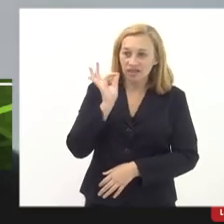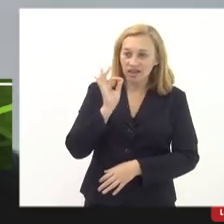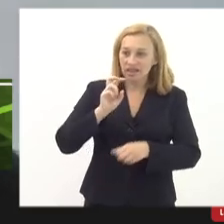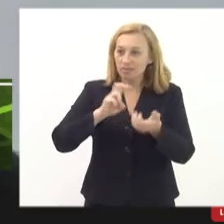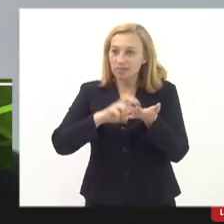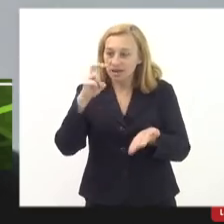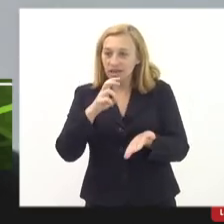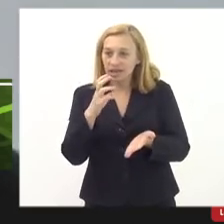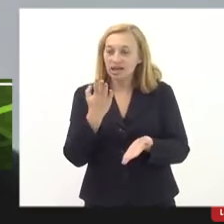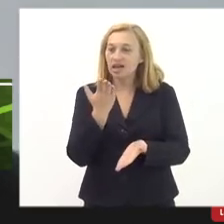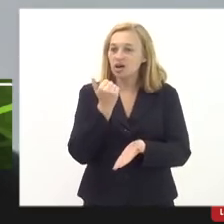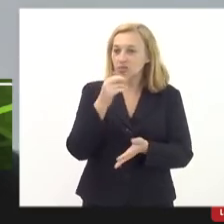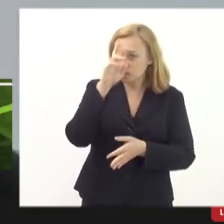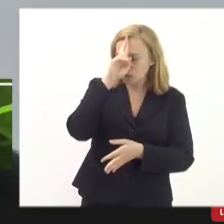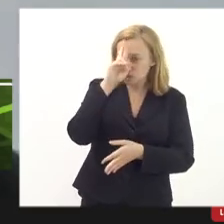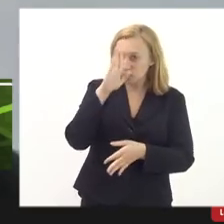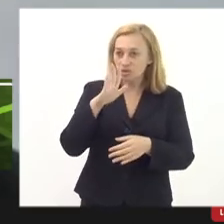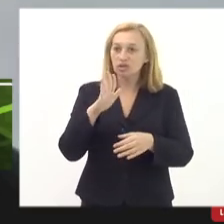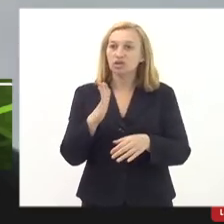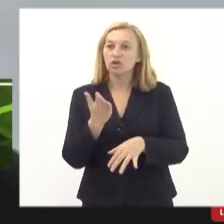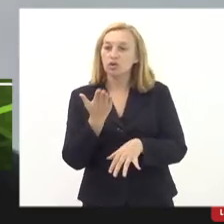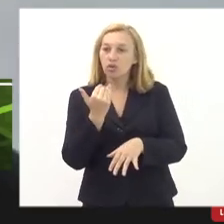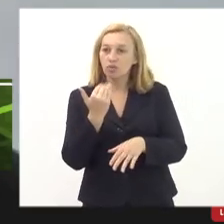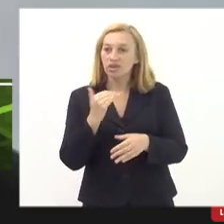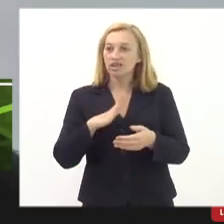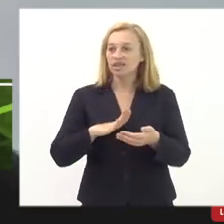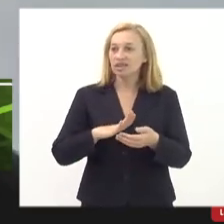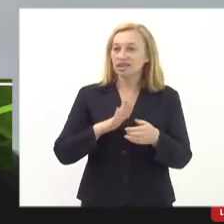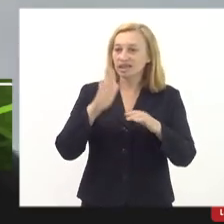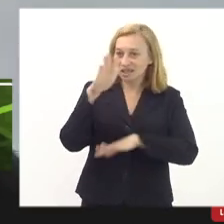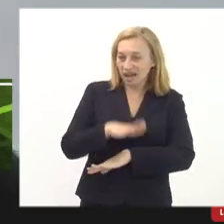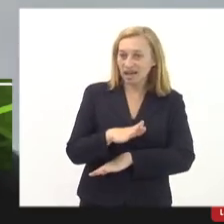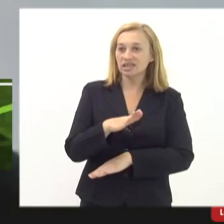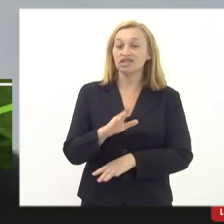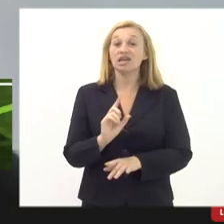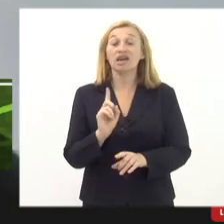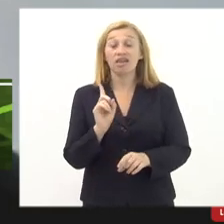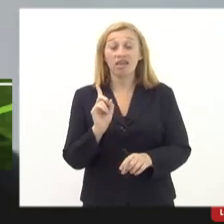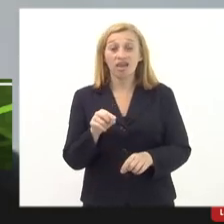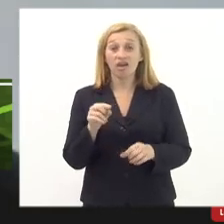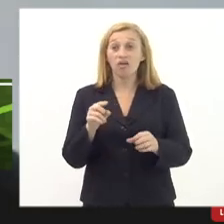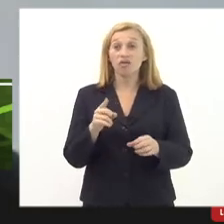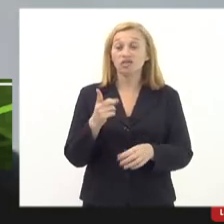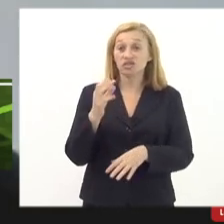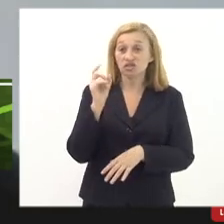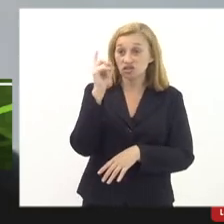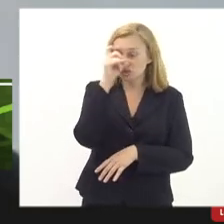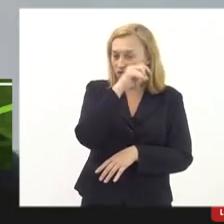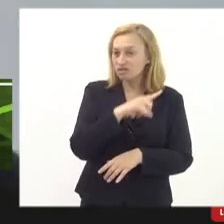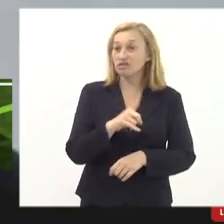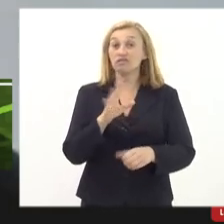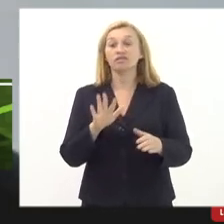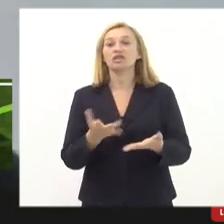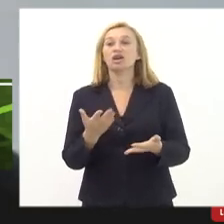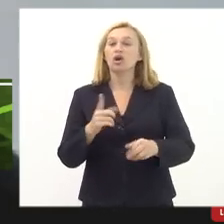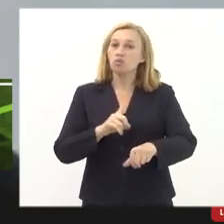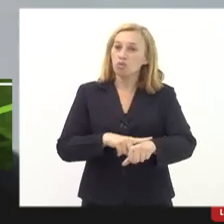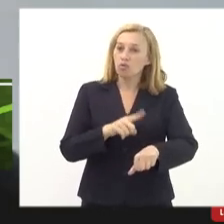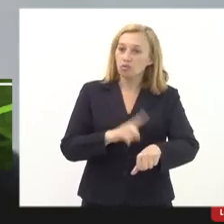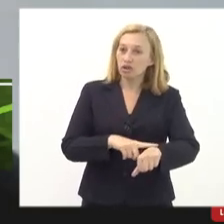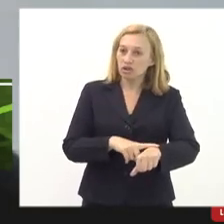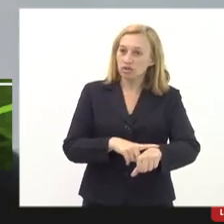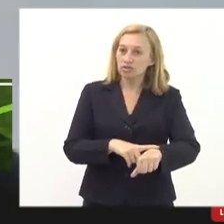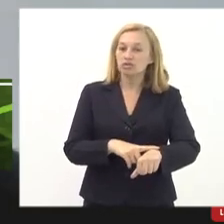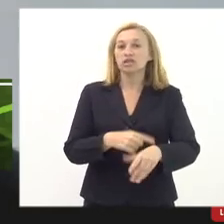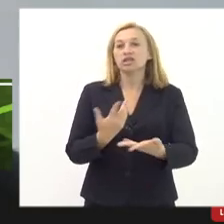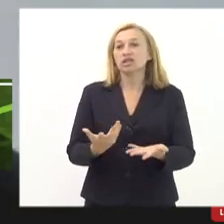lanche. Então, assim, é realmente impossível e vai chegar o momento que essa custa vai ficar nas costas